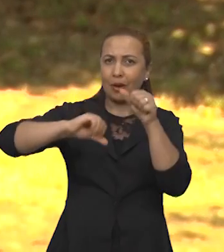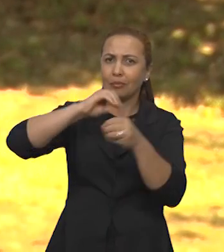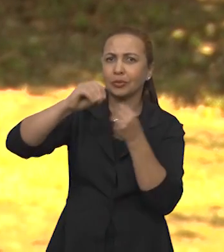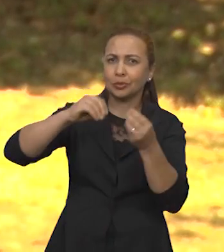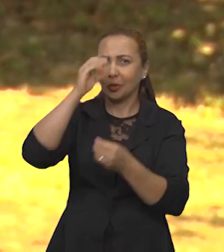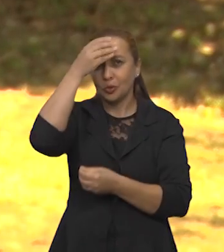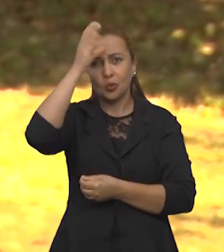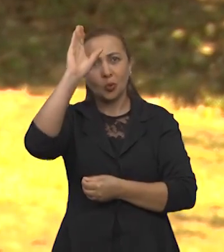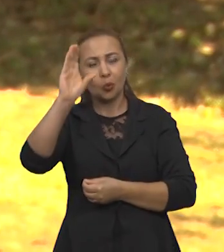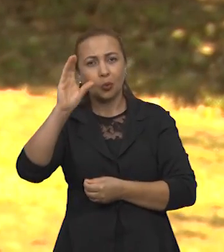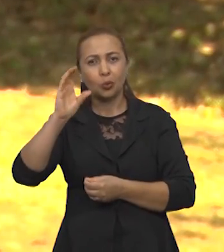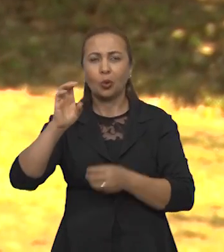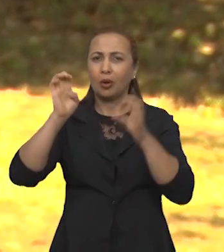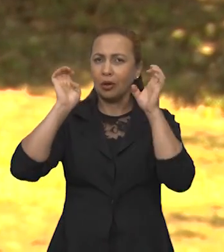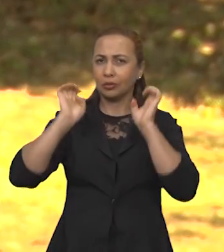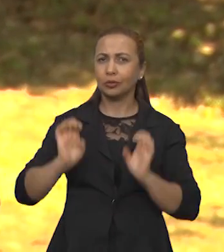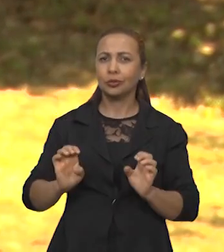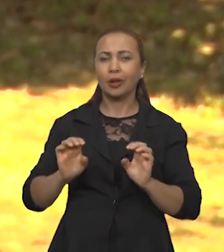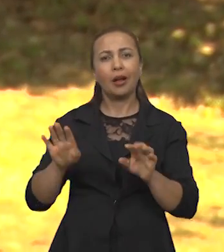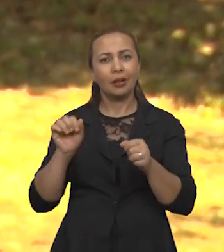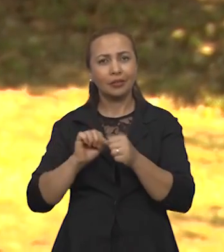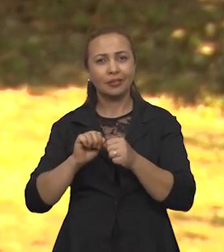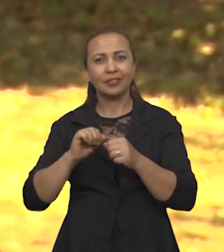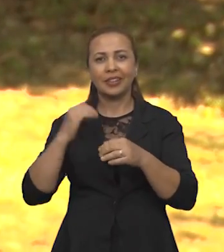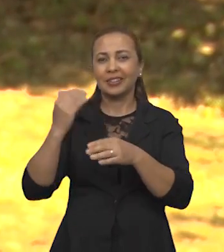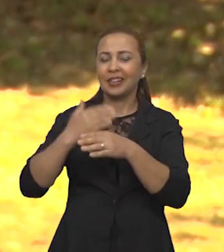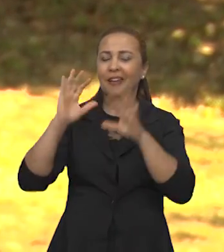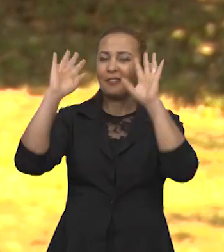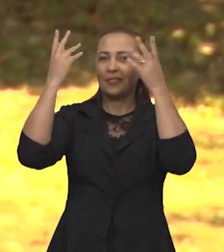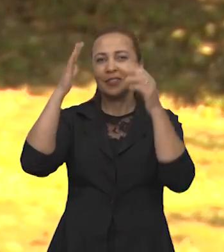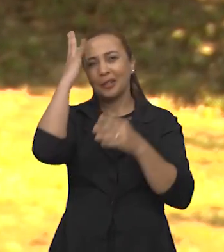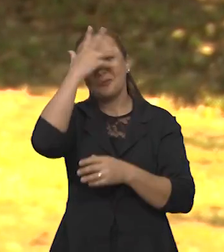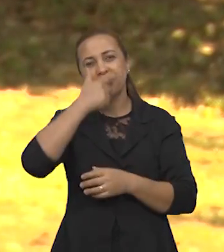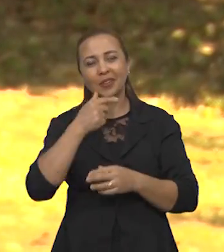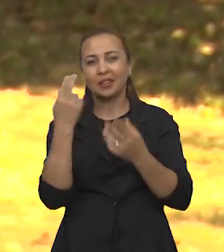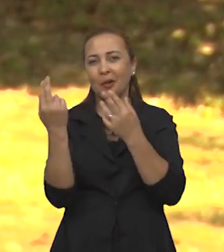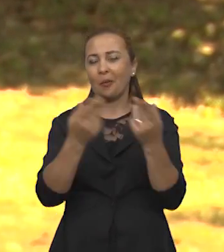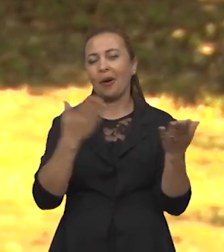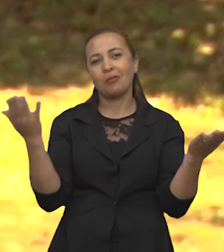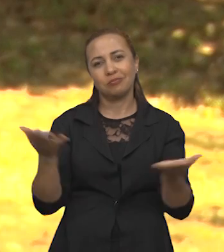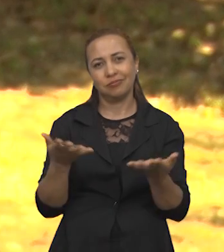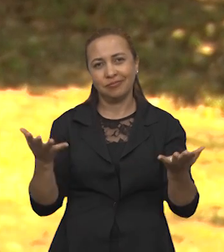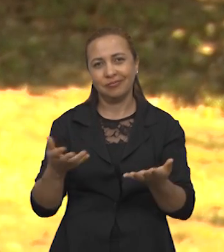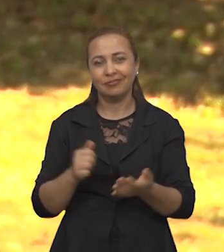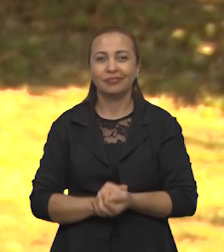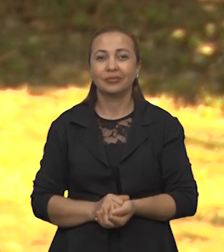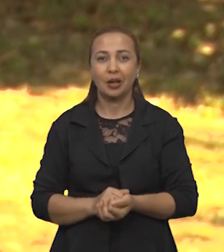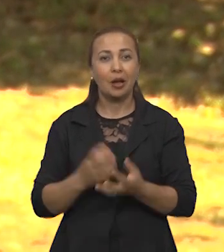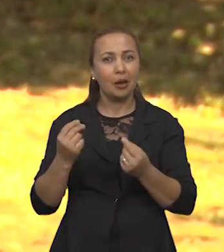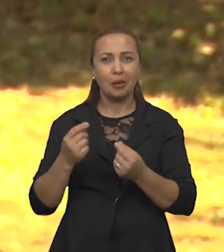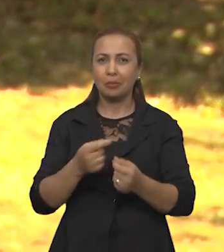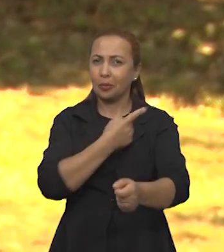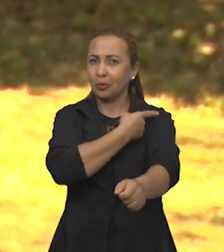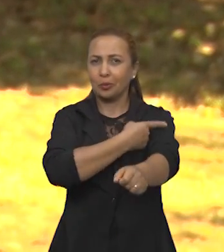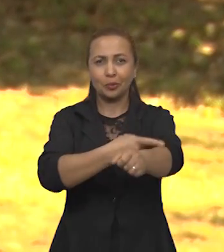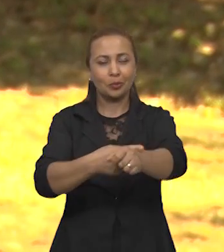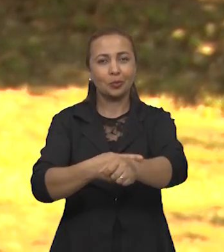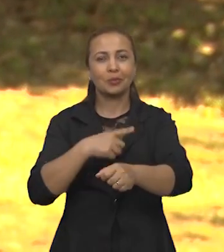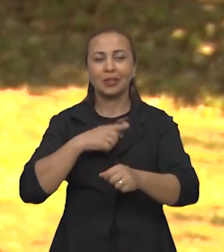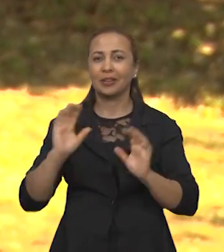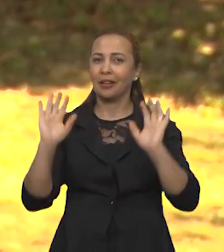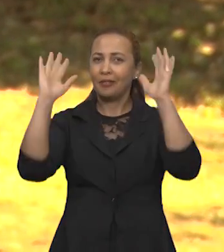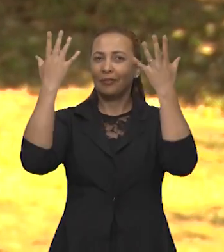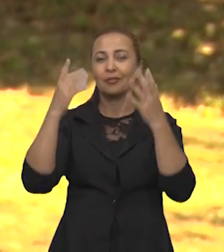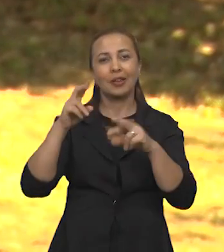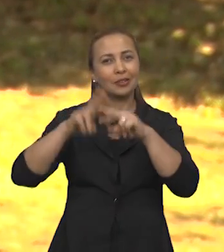foi a mistura de culturas e etnias que construiu essa festa linda, do jeito que acontece até hoje. E muitos dos costumes dos